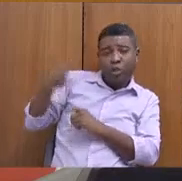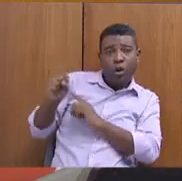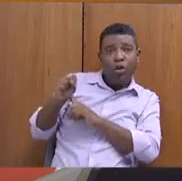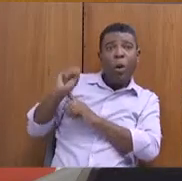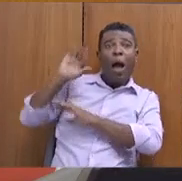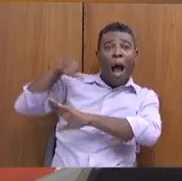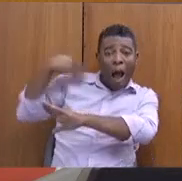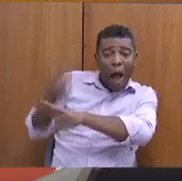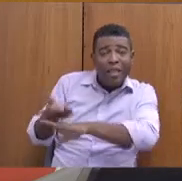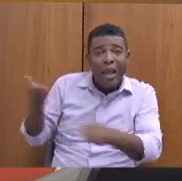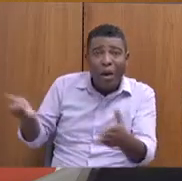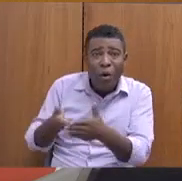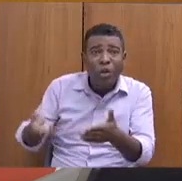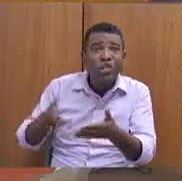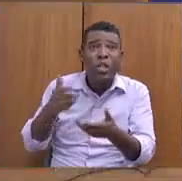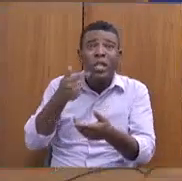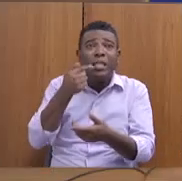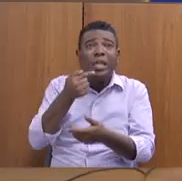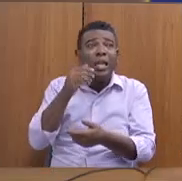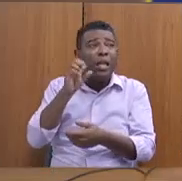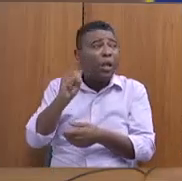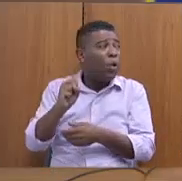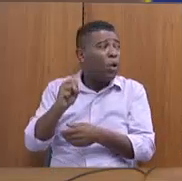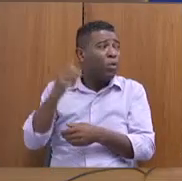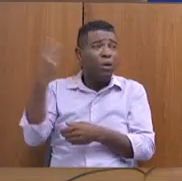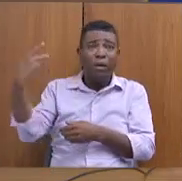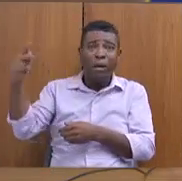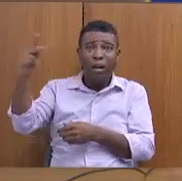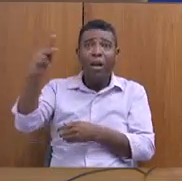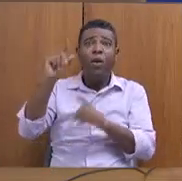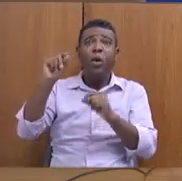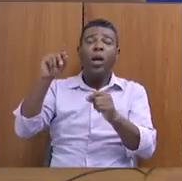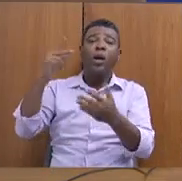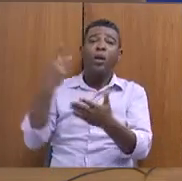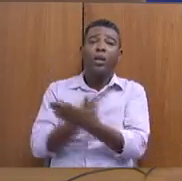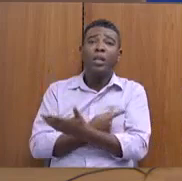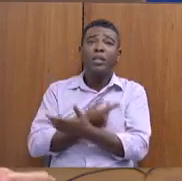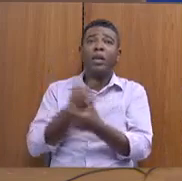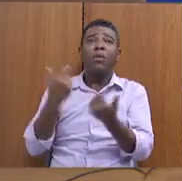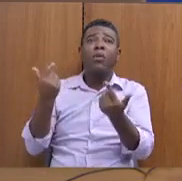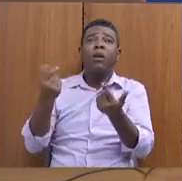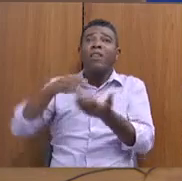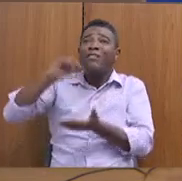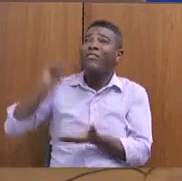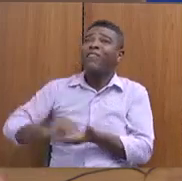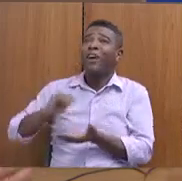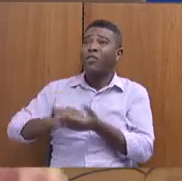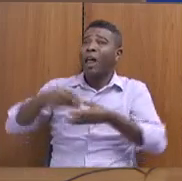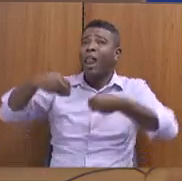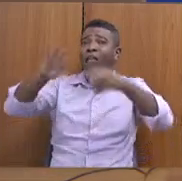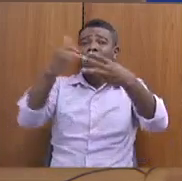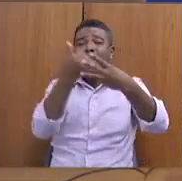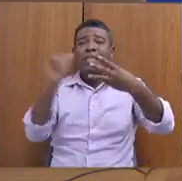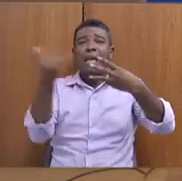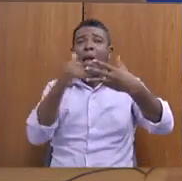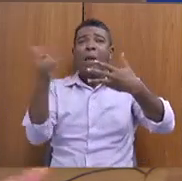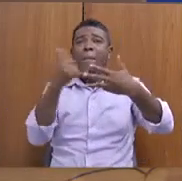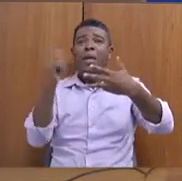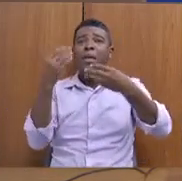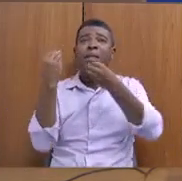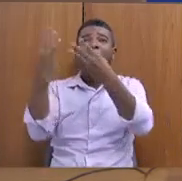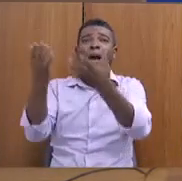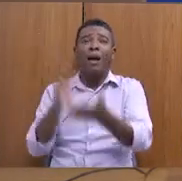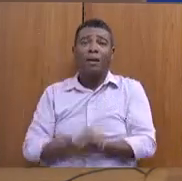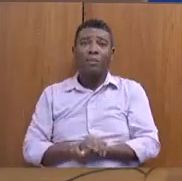CEMIG não ligou a energia dos postos há 13 anos. Eu deparo com comunidades rurais, com sede de municípios, de